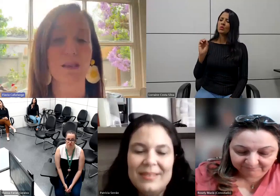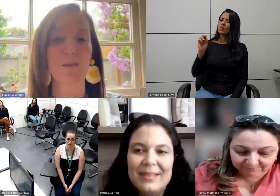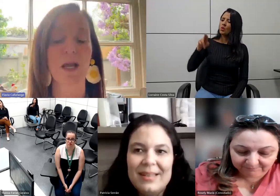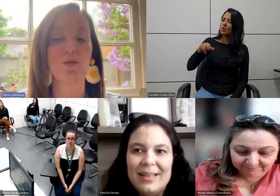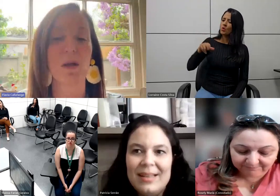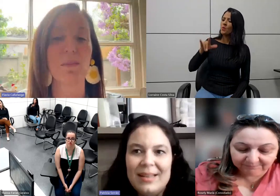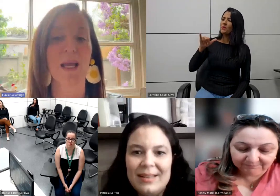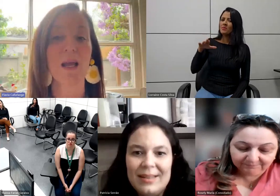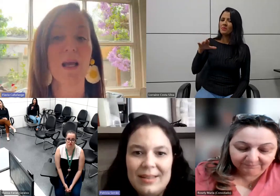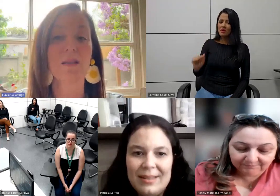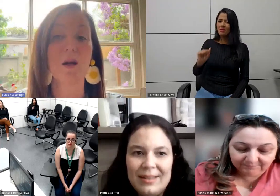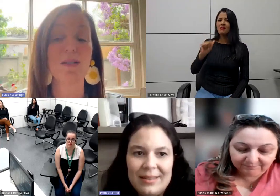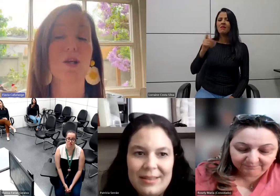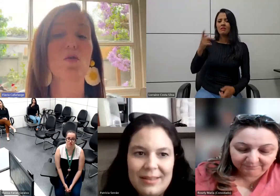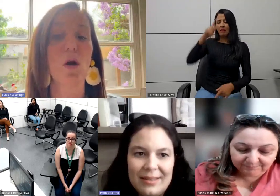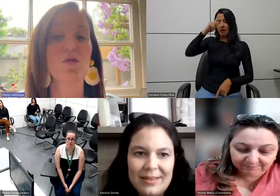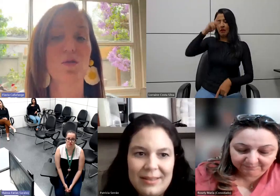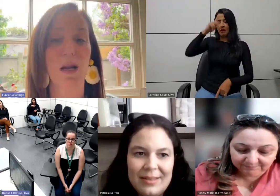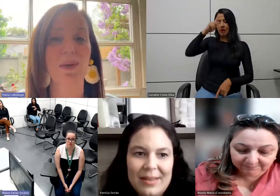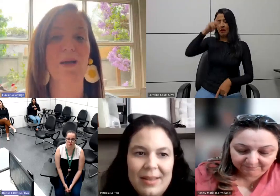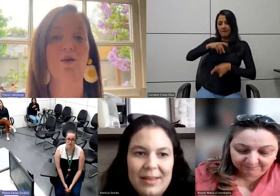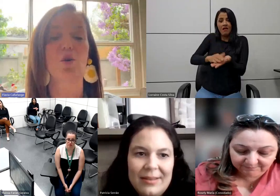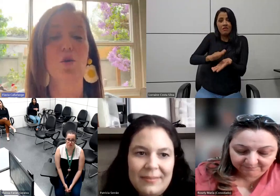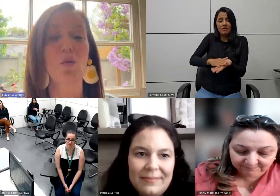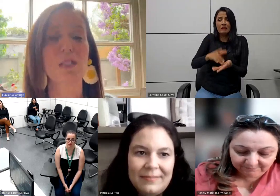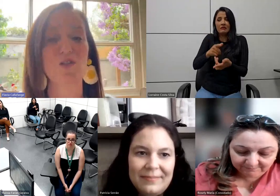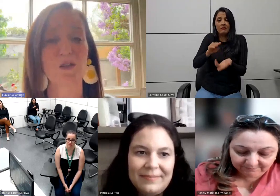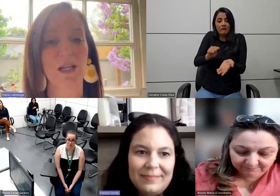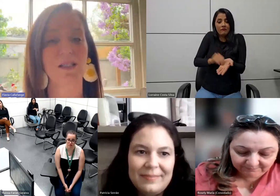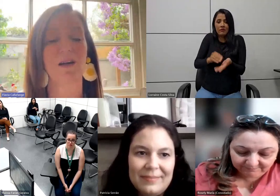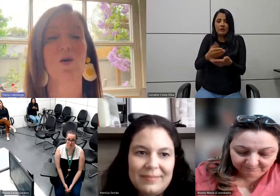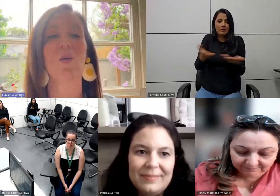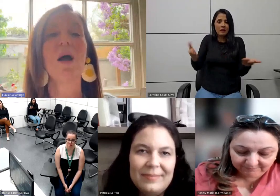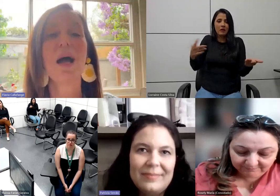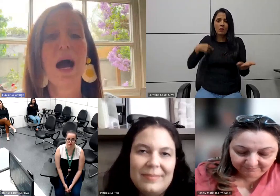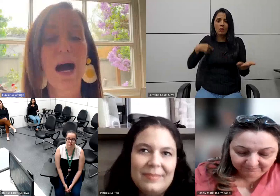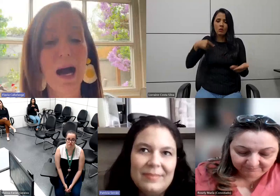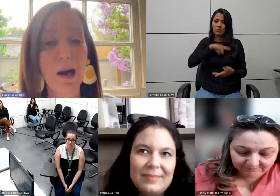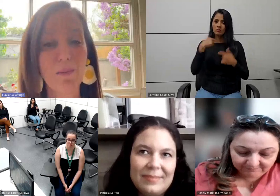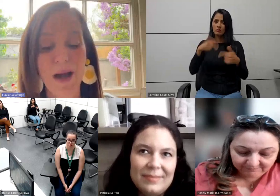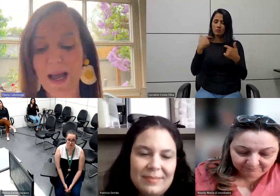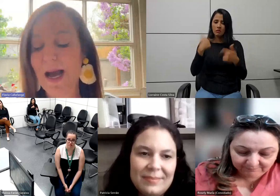o tratamento também. Então, assim, o nosso trabalho é de conscientização,